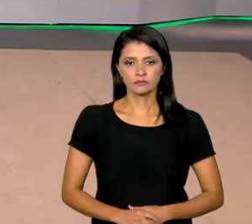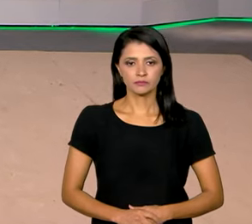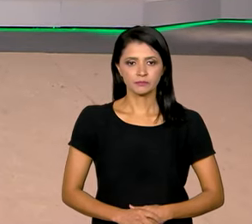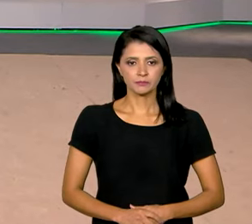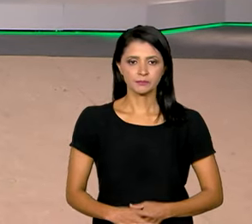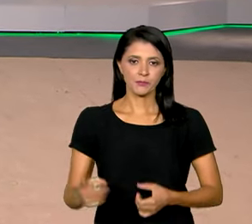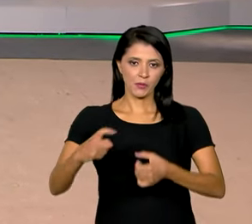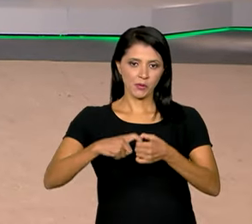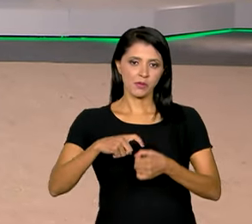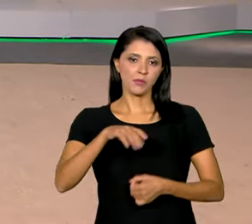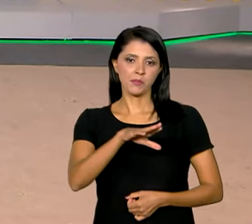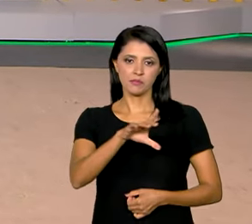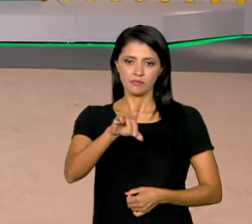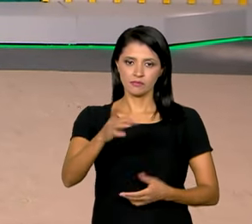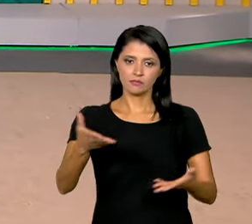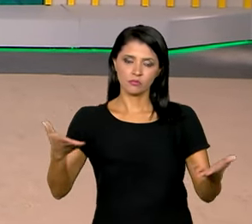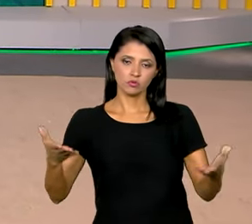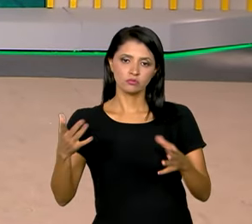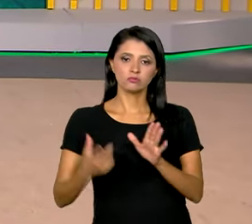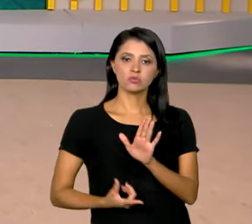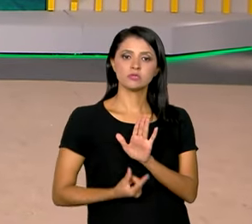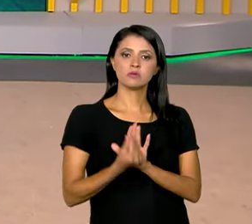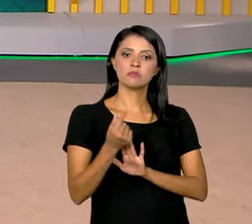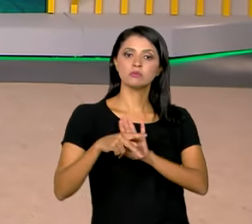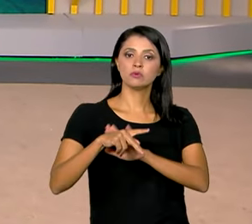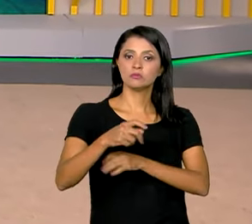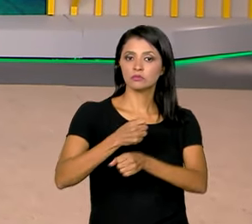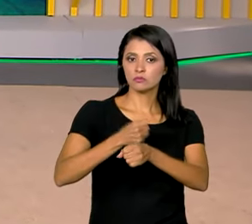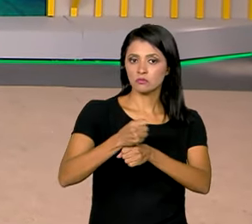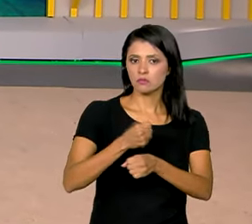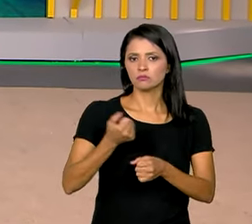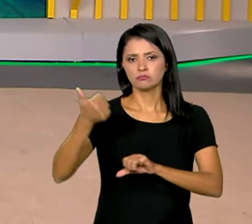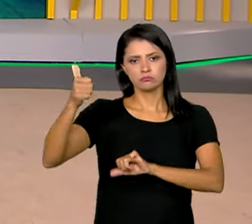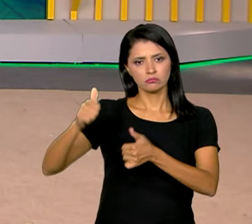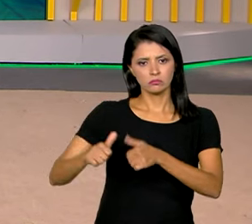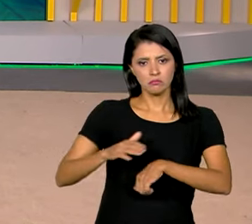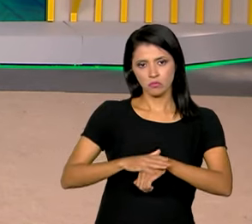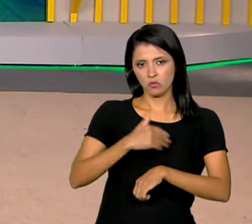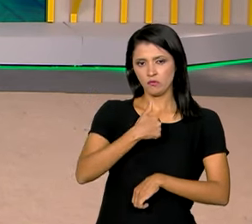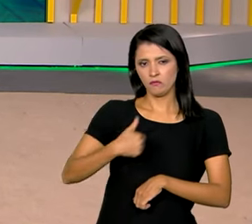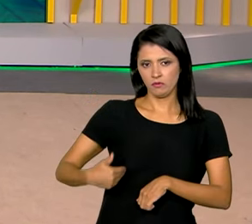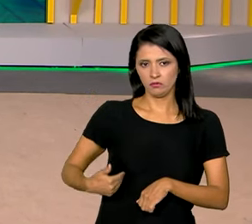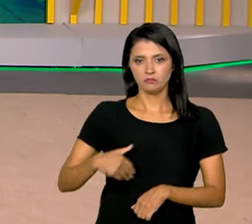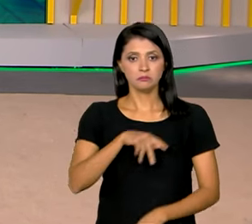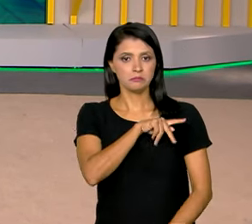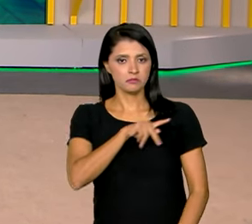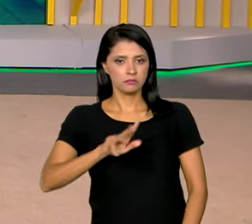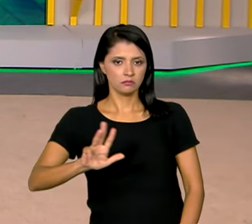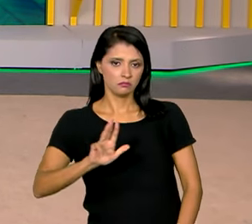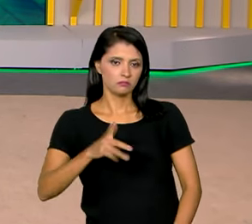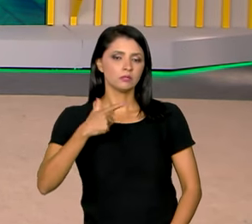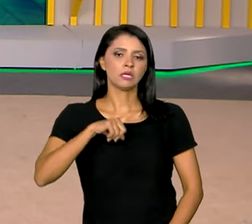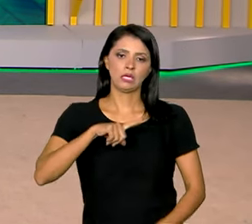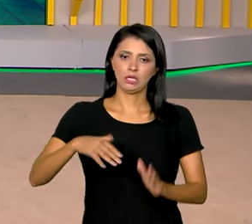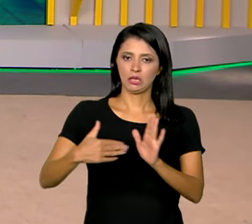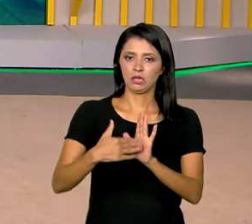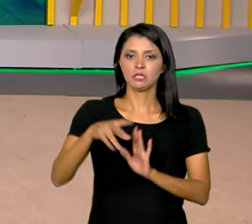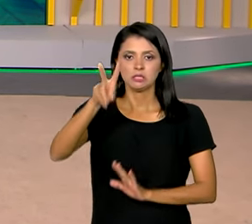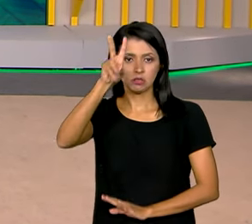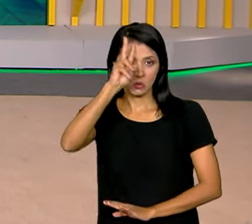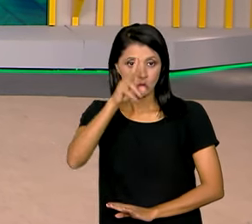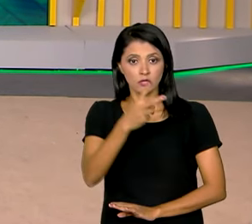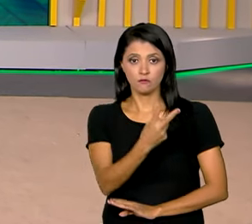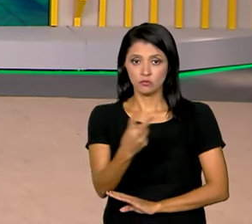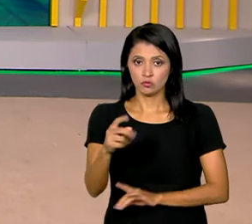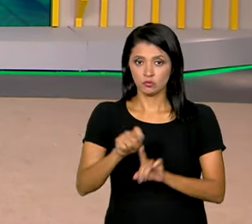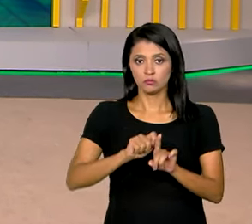Voltamos no Brasil em dia com o orçamento deste ano que está sendo analisado pelo governo. O presidente Lula tem até segunda-feira,